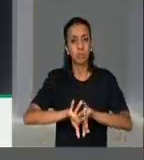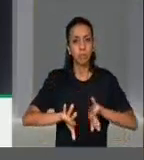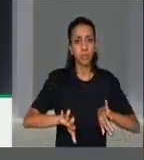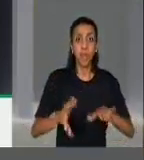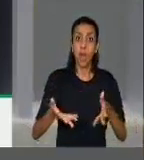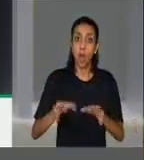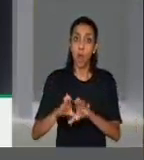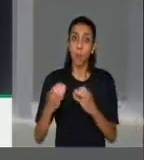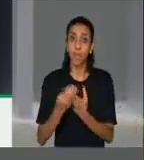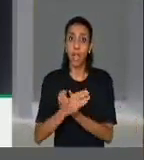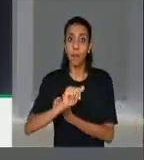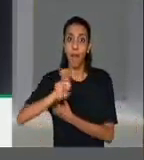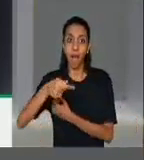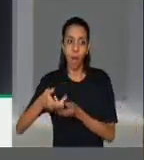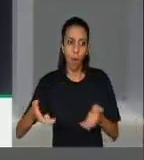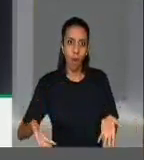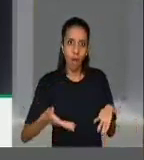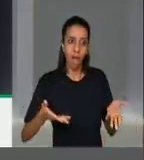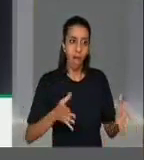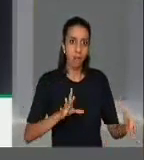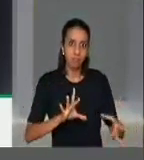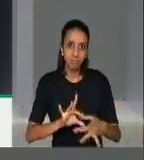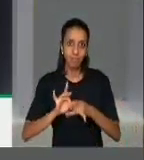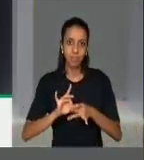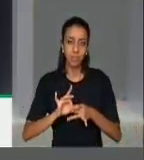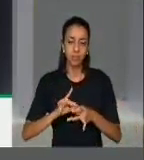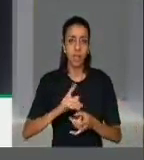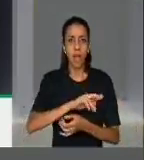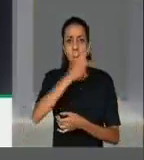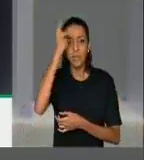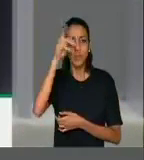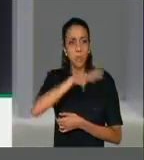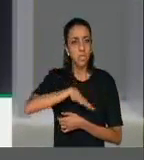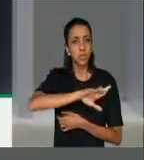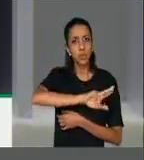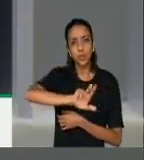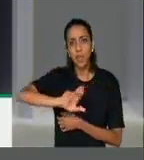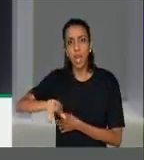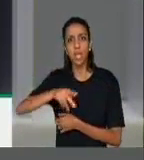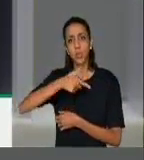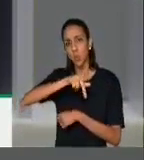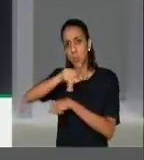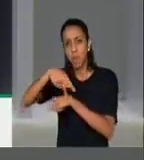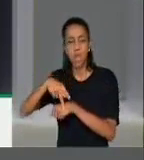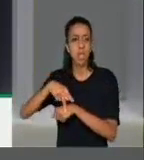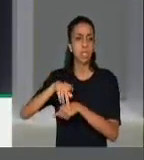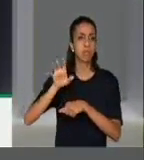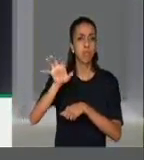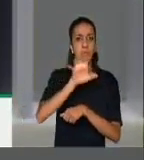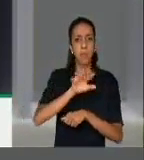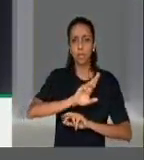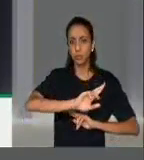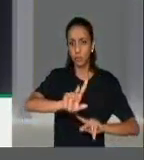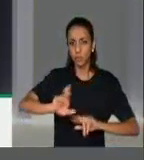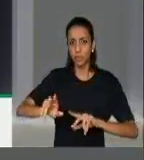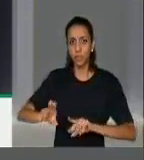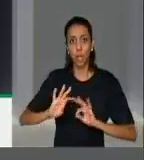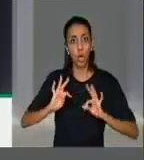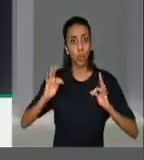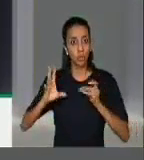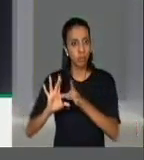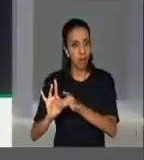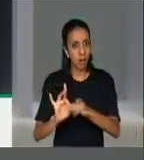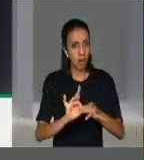Pessoas diferentes de etnias, classes sociais, nacionalidades ou regiões. Assim